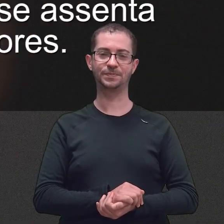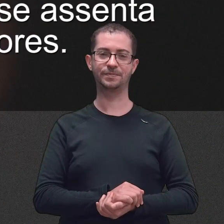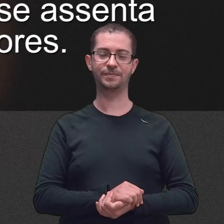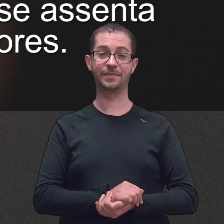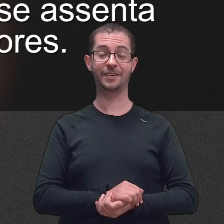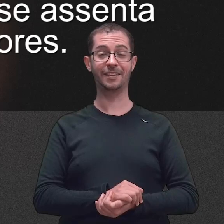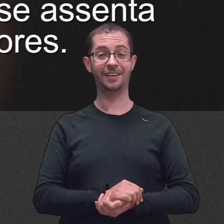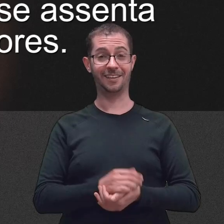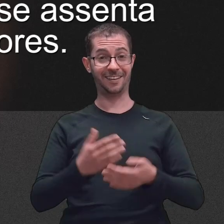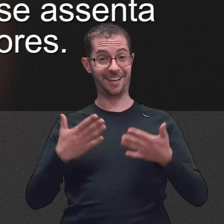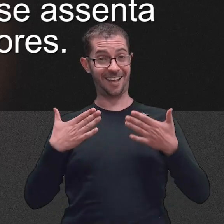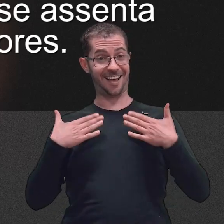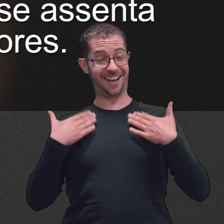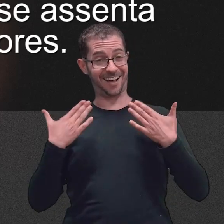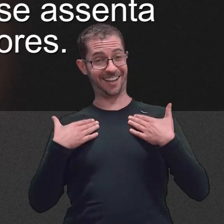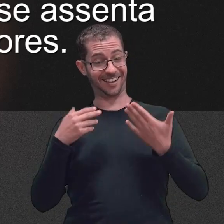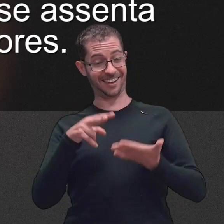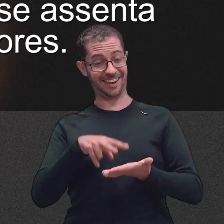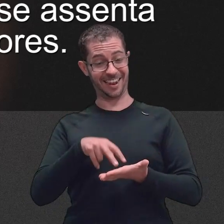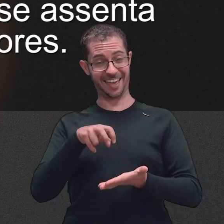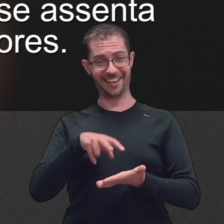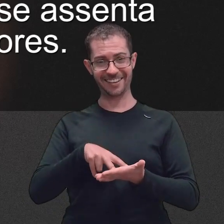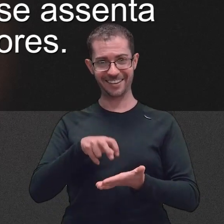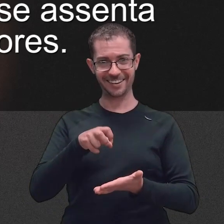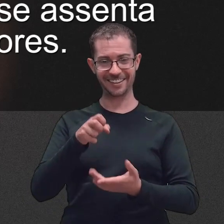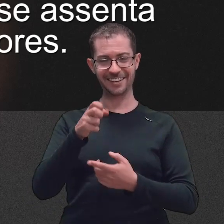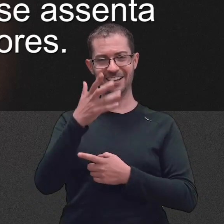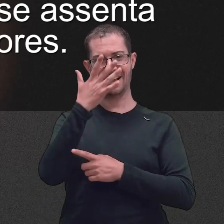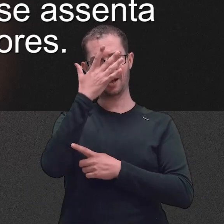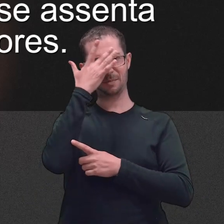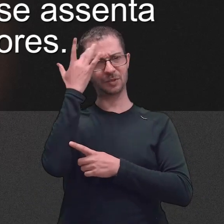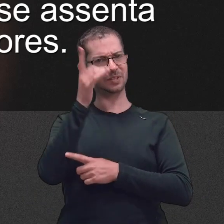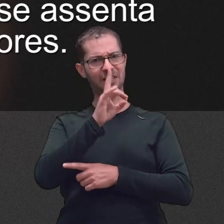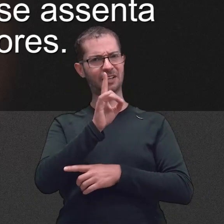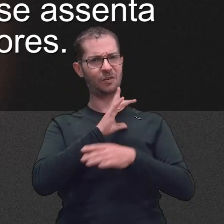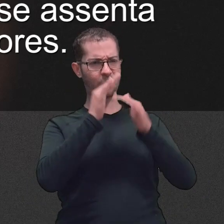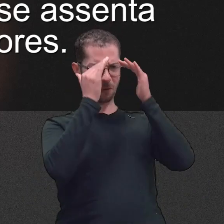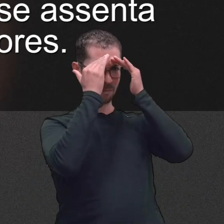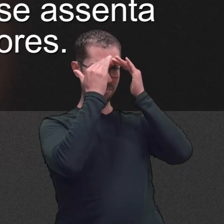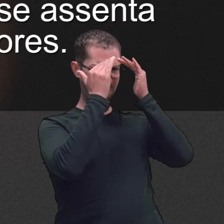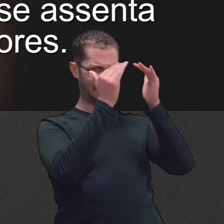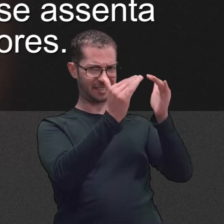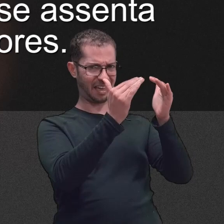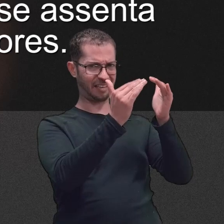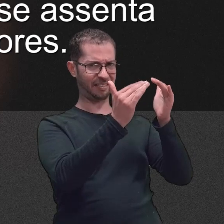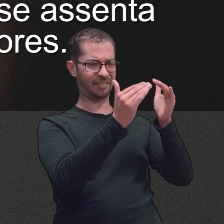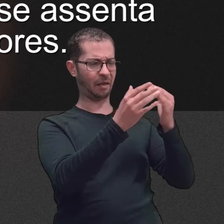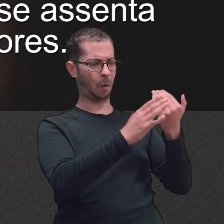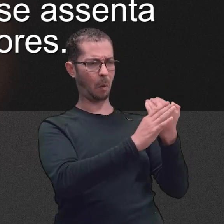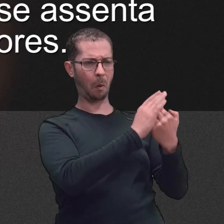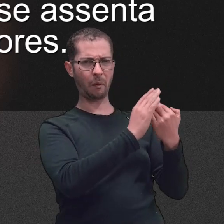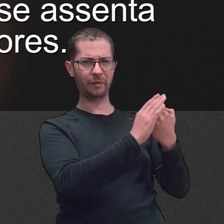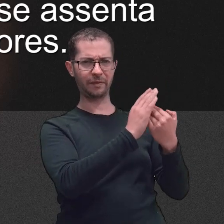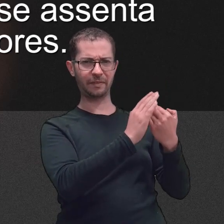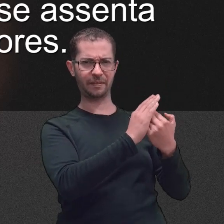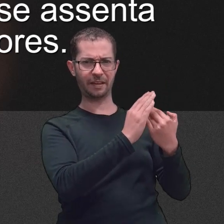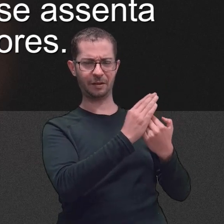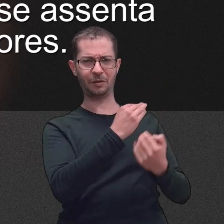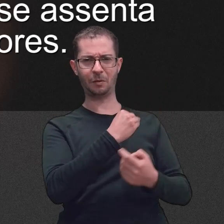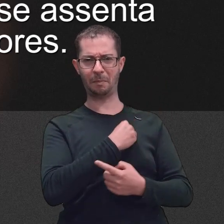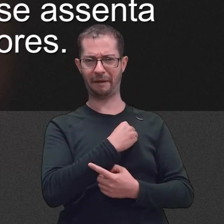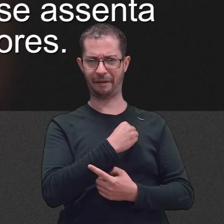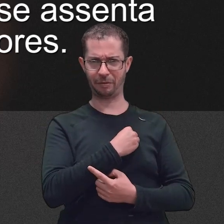Bem-aventurado o homem que não anda no conselho dos ímpios, não se detém no caminho dos pecadores,